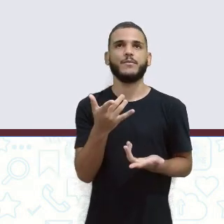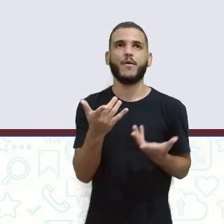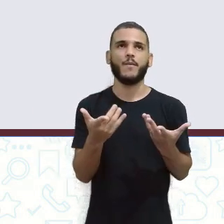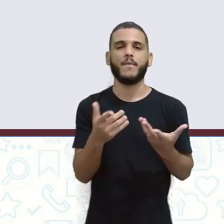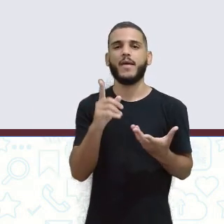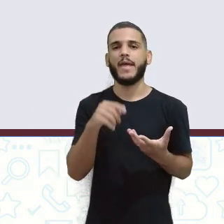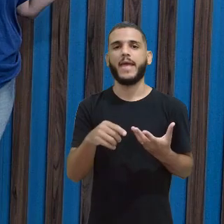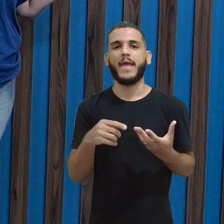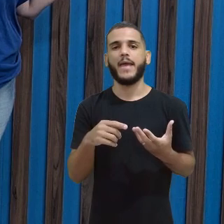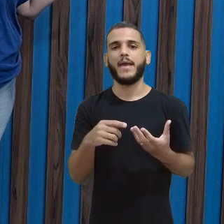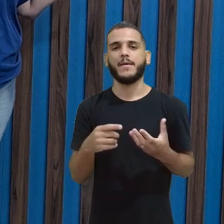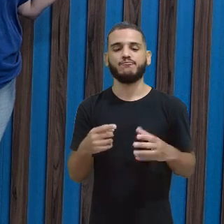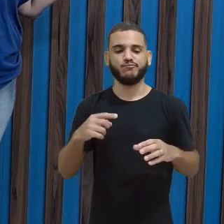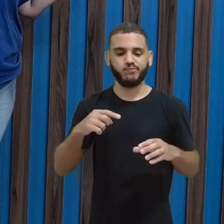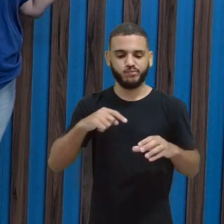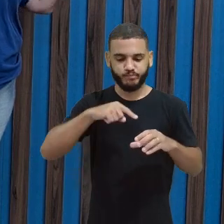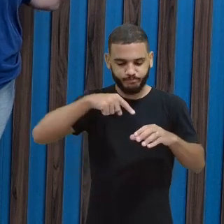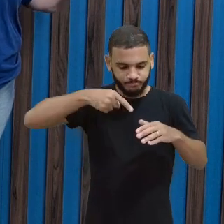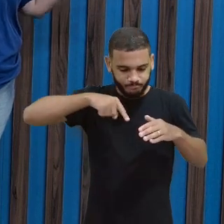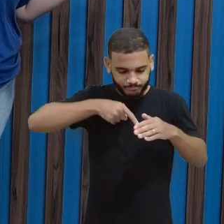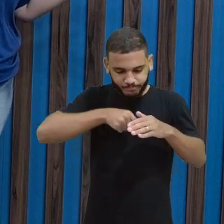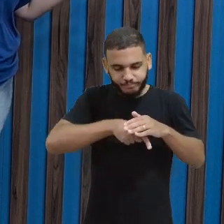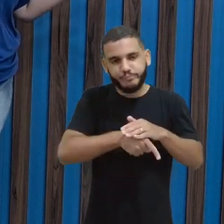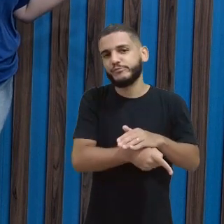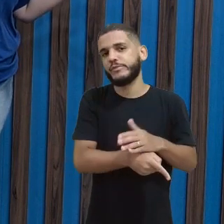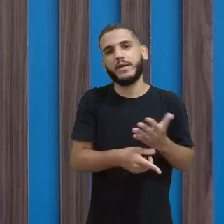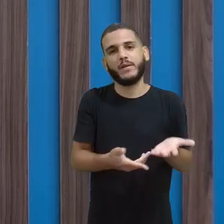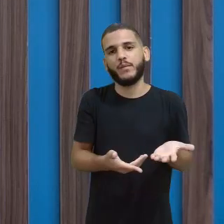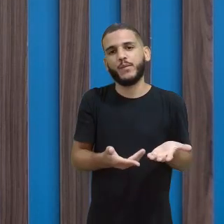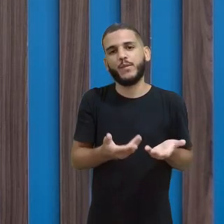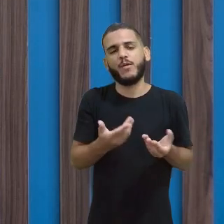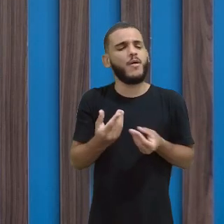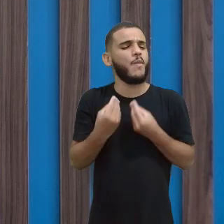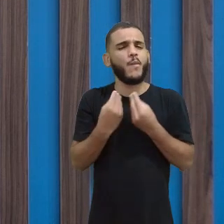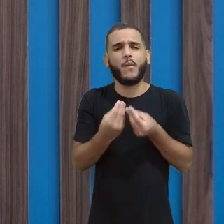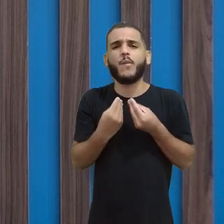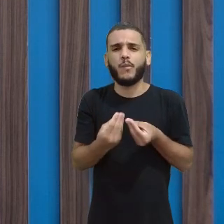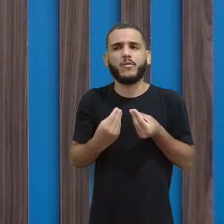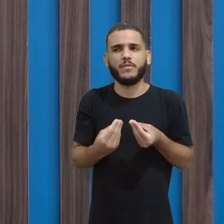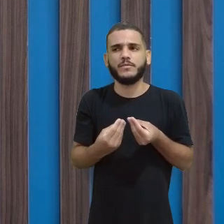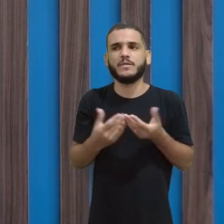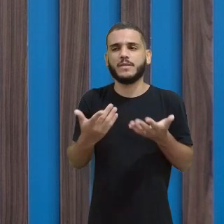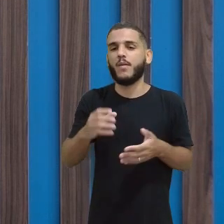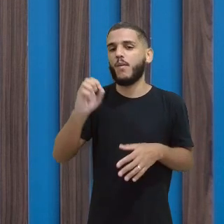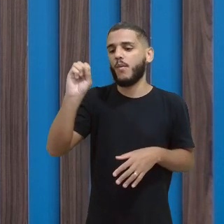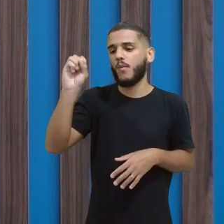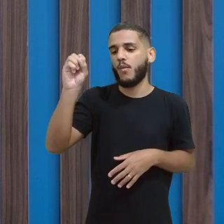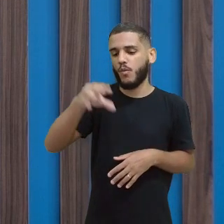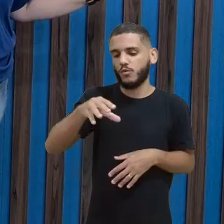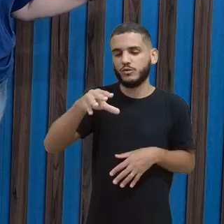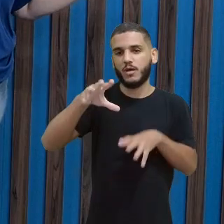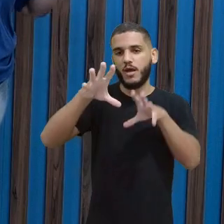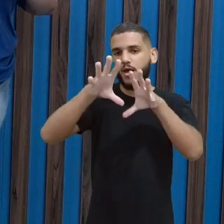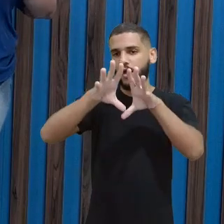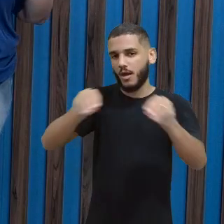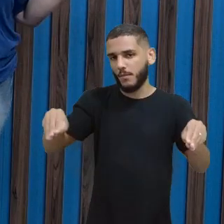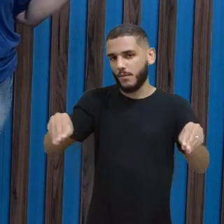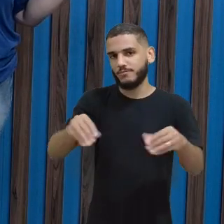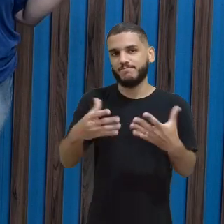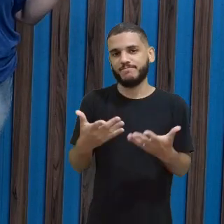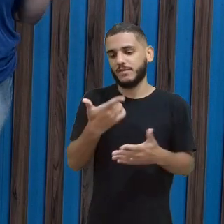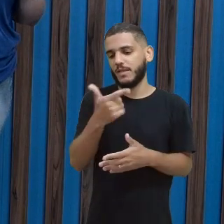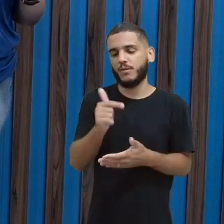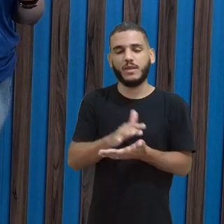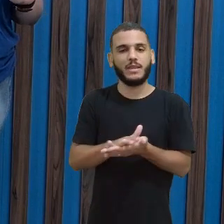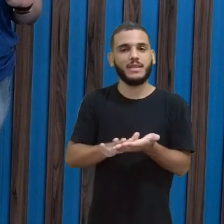depois daquilo, né? Para onde vai, né? Para onde vai aquele negócio, né? Então, a luz chega lá, acabou. Não tem mais